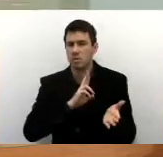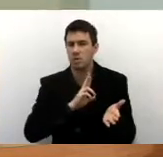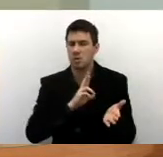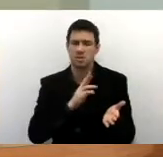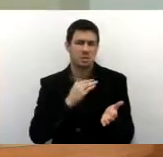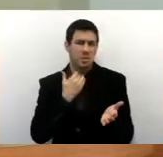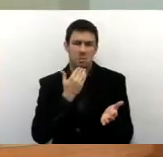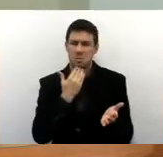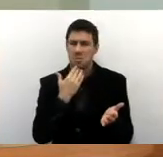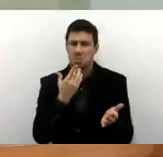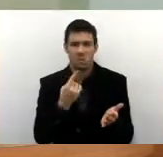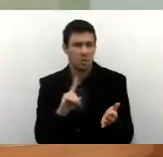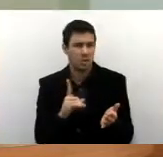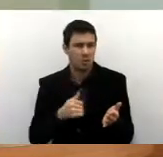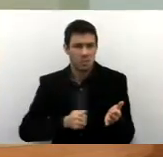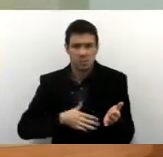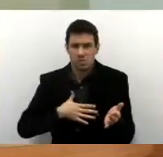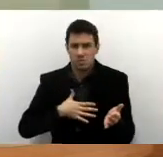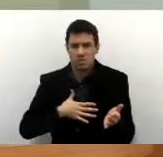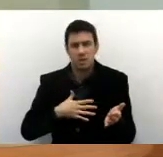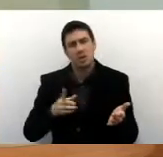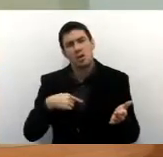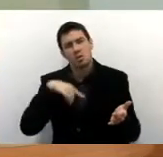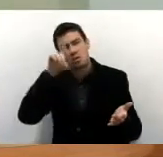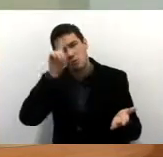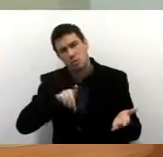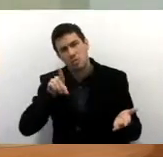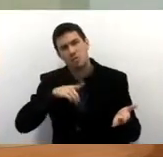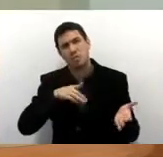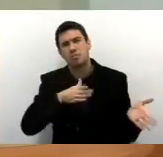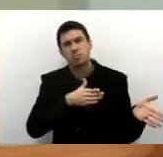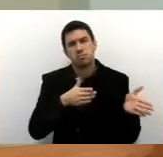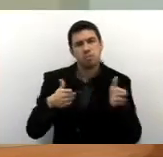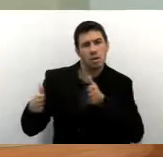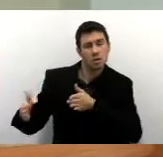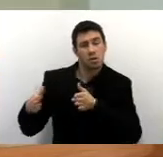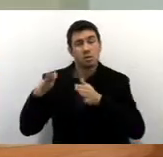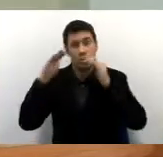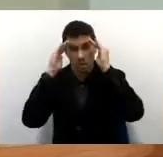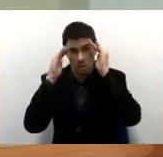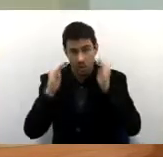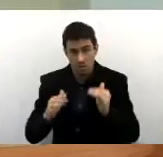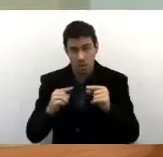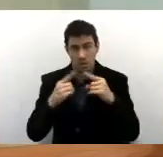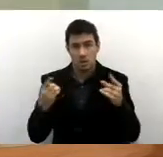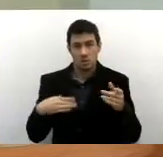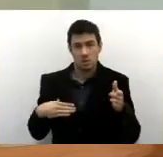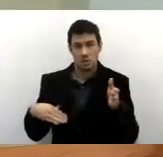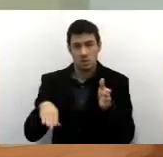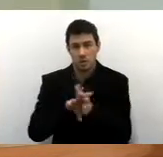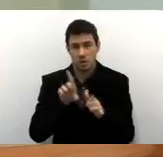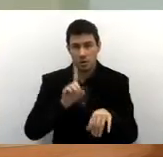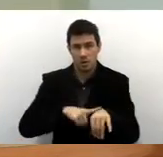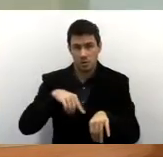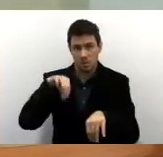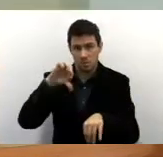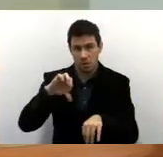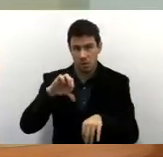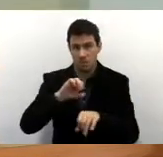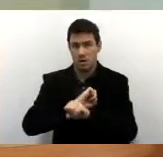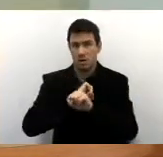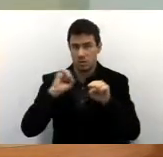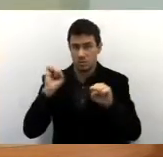não me satisfez, é o direito desse vereador pedir pela ordem. Respeito... Claro. Cheguei aqui 9h da manhã, 9h,